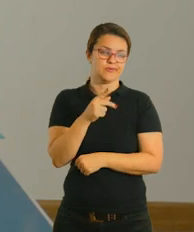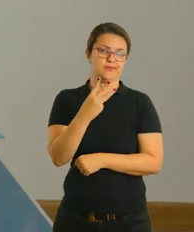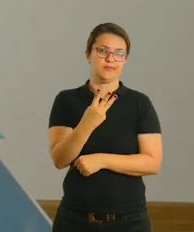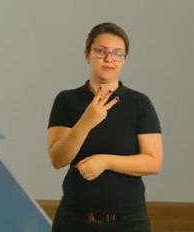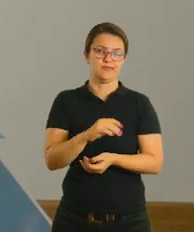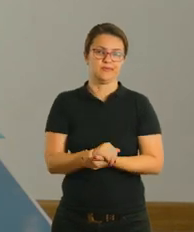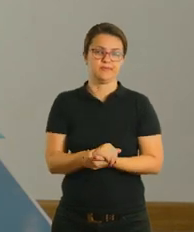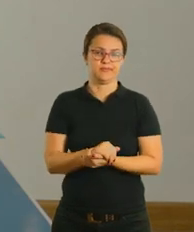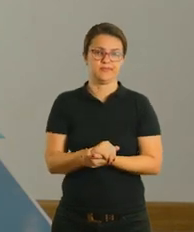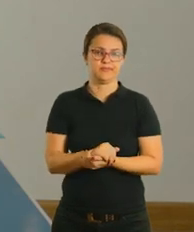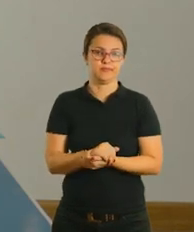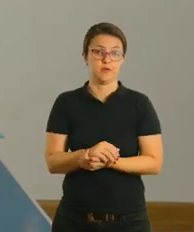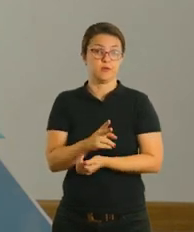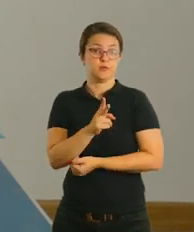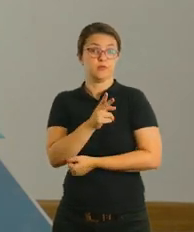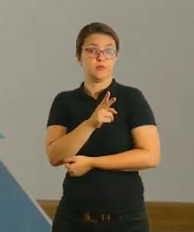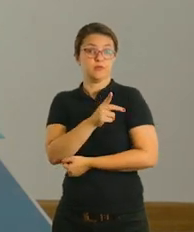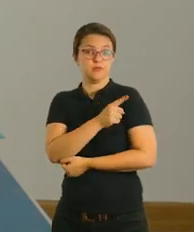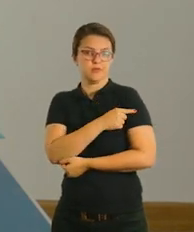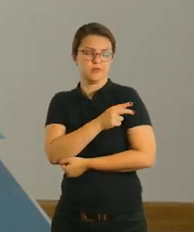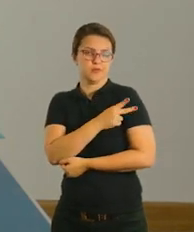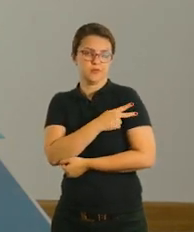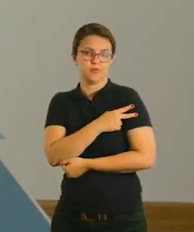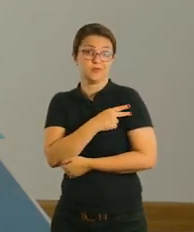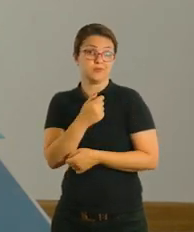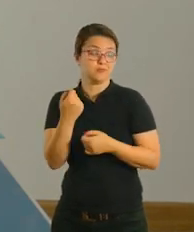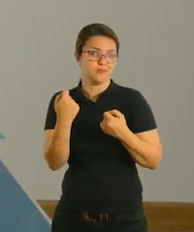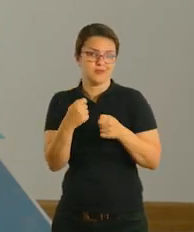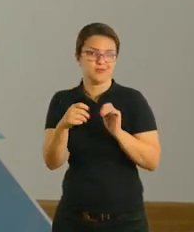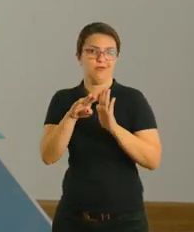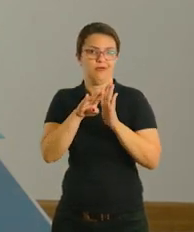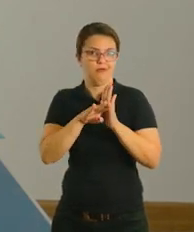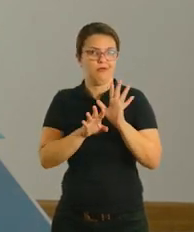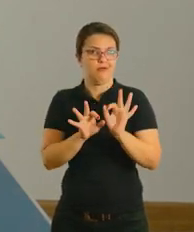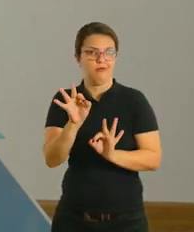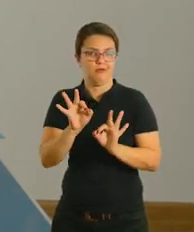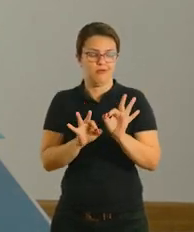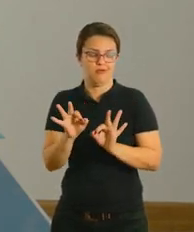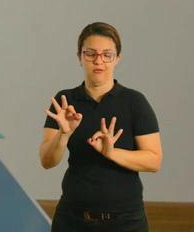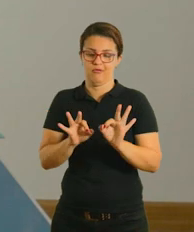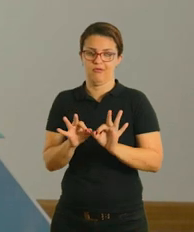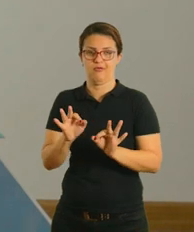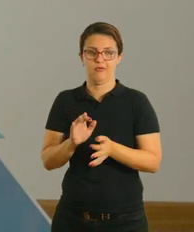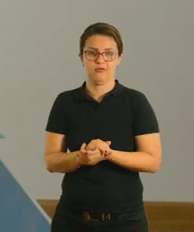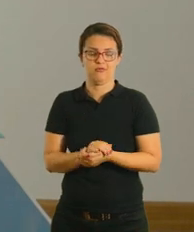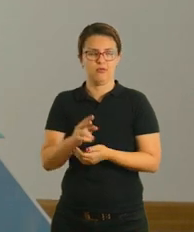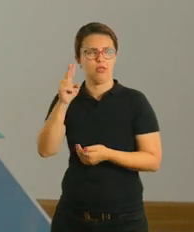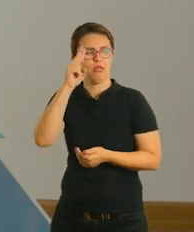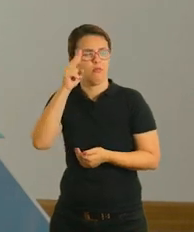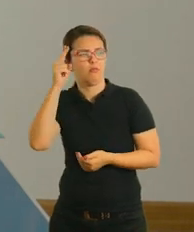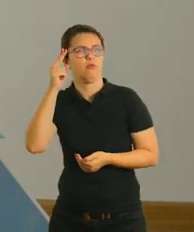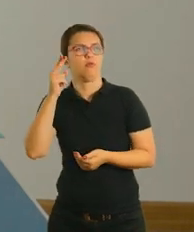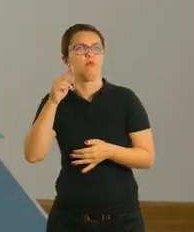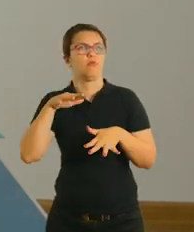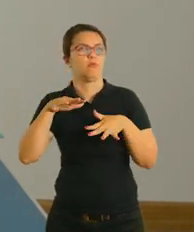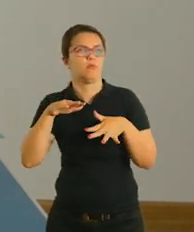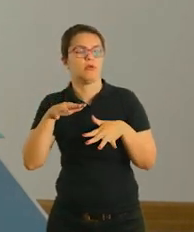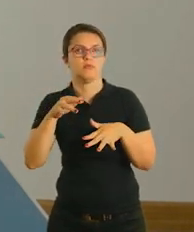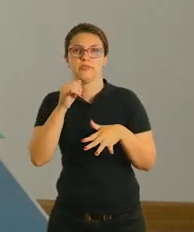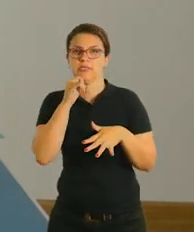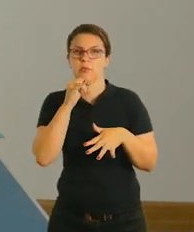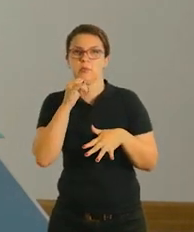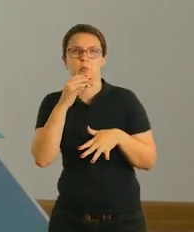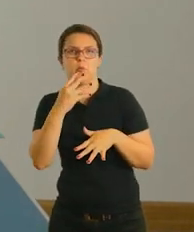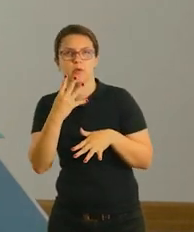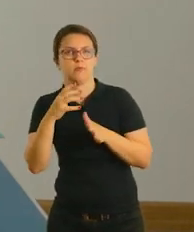Para uma variação para os primeiros aos segundos anos, não precisa ser em ordem, tá? O que ela conseguir lembrar, ela executa. Então, ela lembrou primeiro da